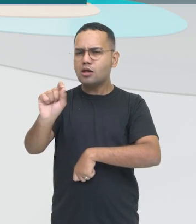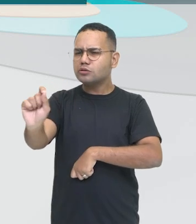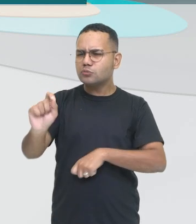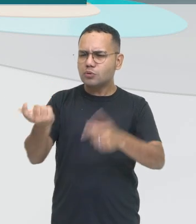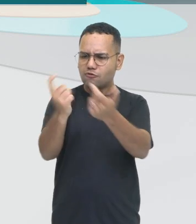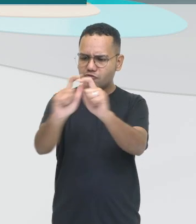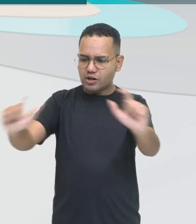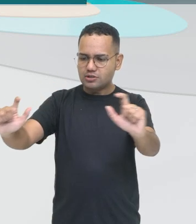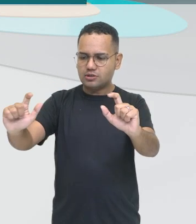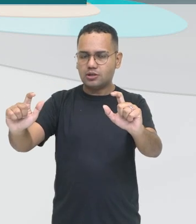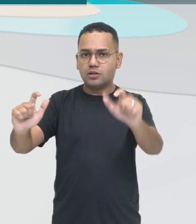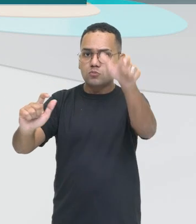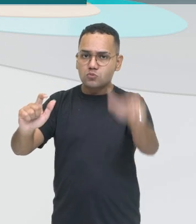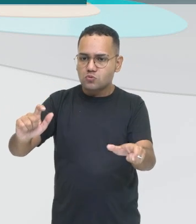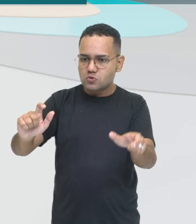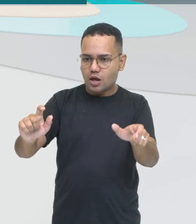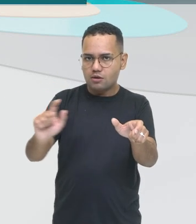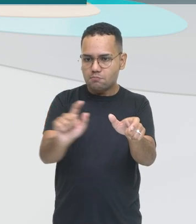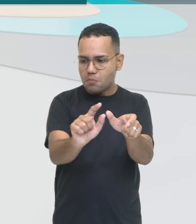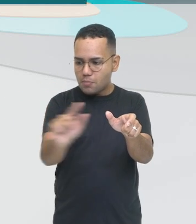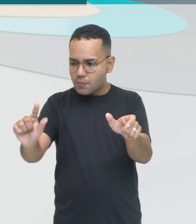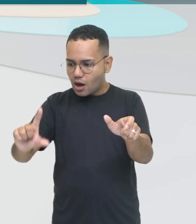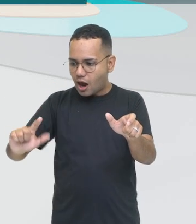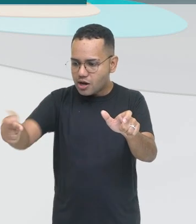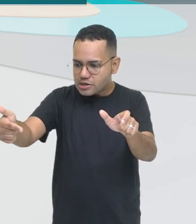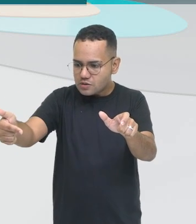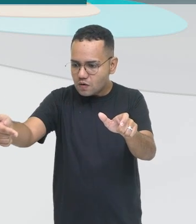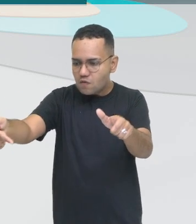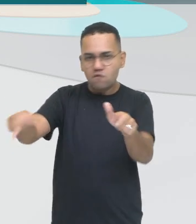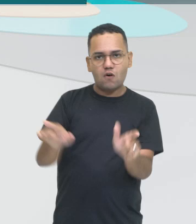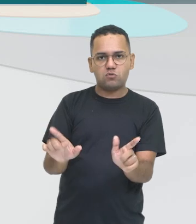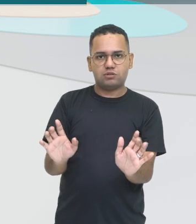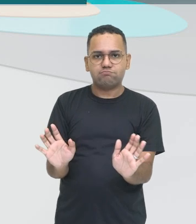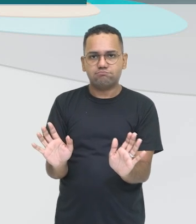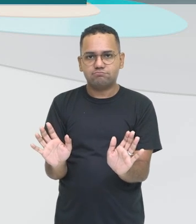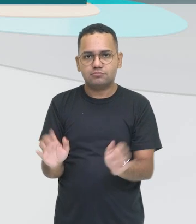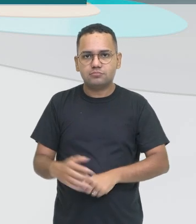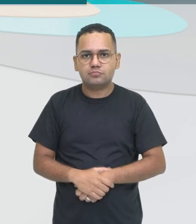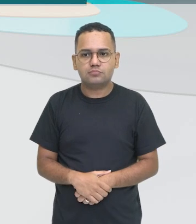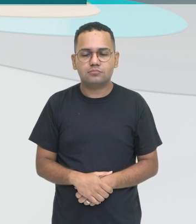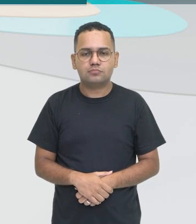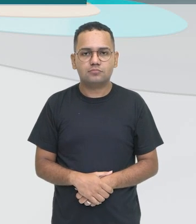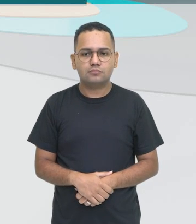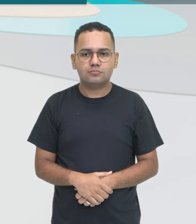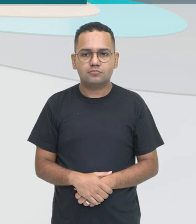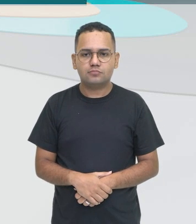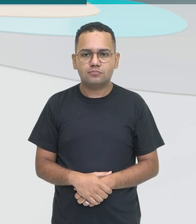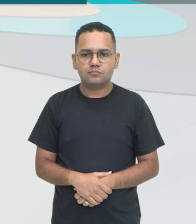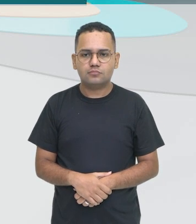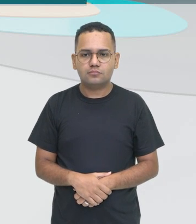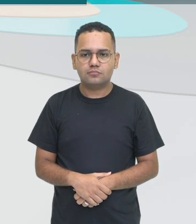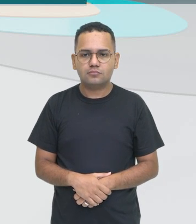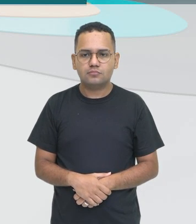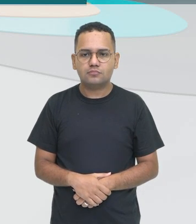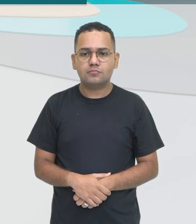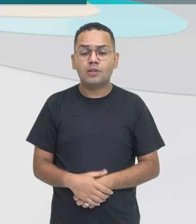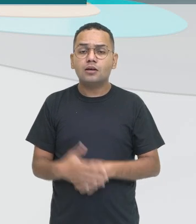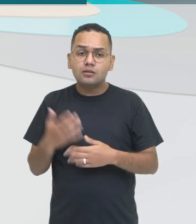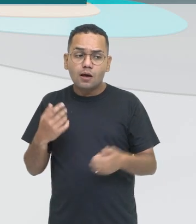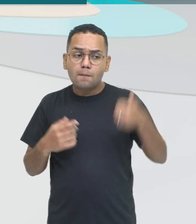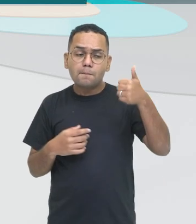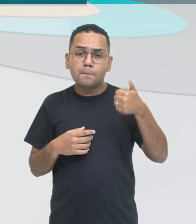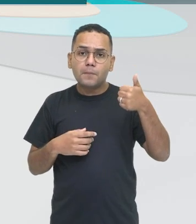ele recebe ação, tá? Ele faz algo pra si mesmo, correto? Quando eu utilizo a preposição by, by myself,